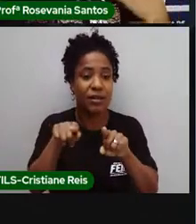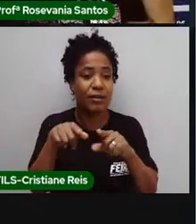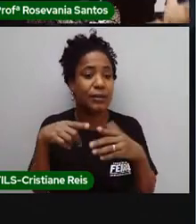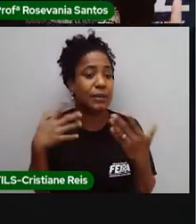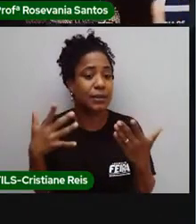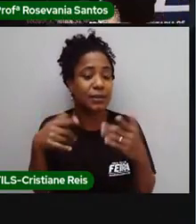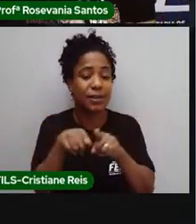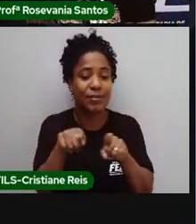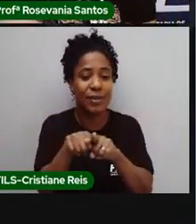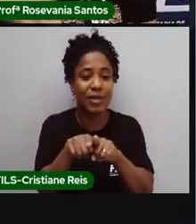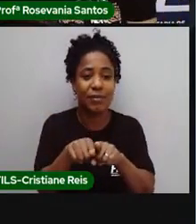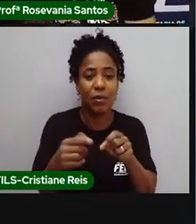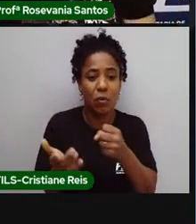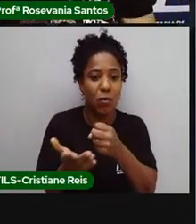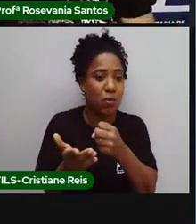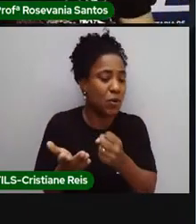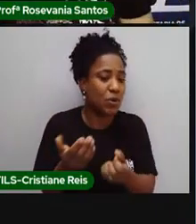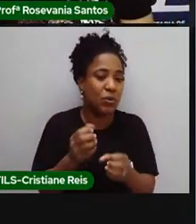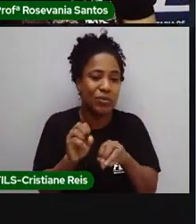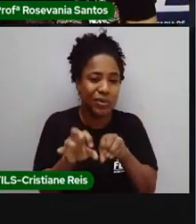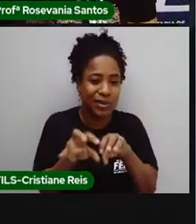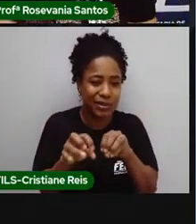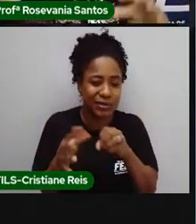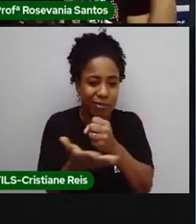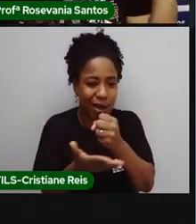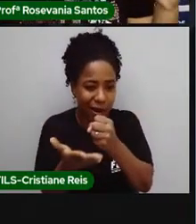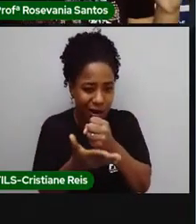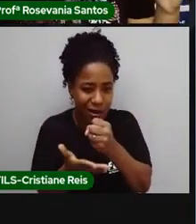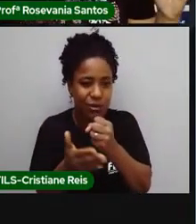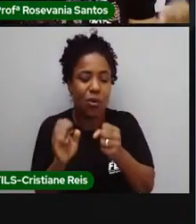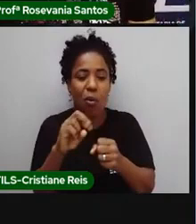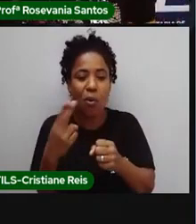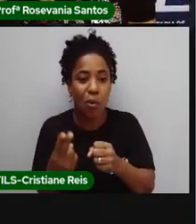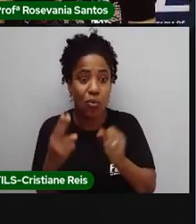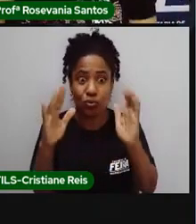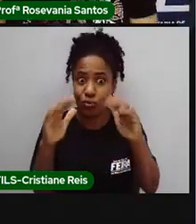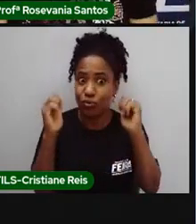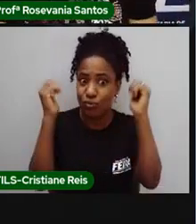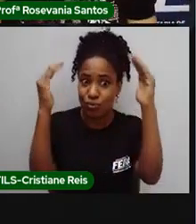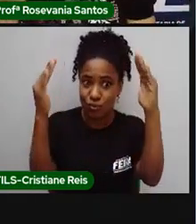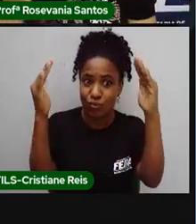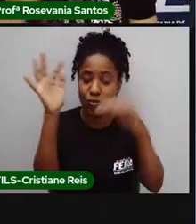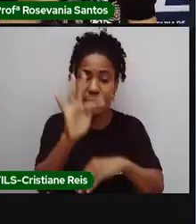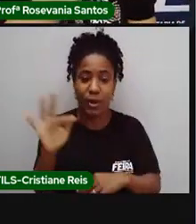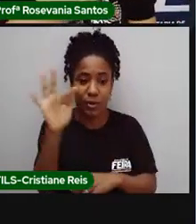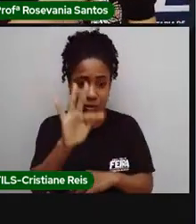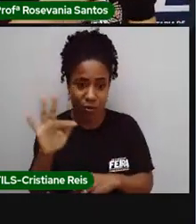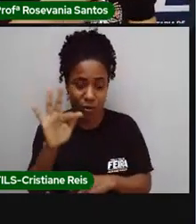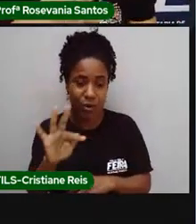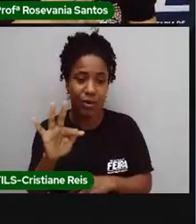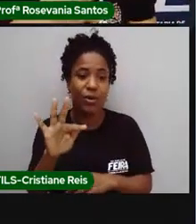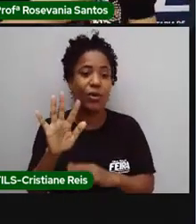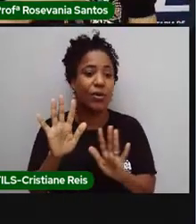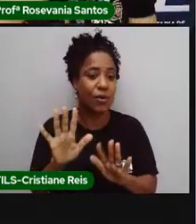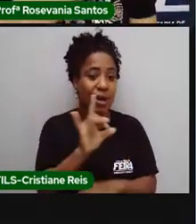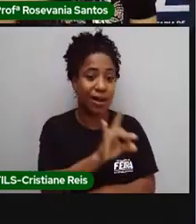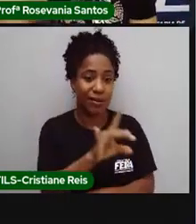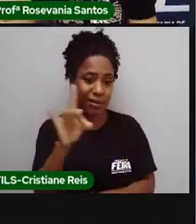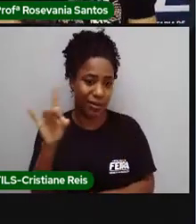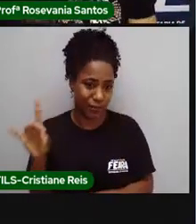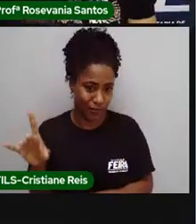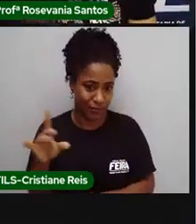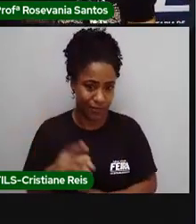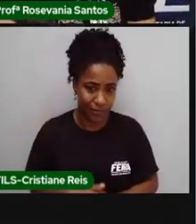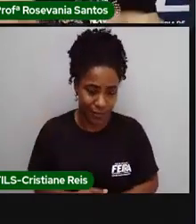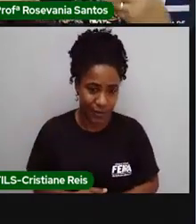assim, a sua formação básica, a formação de mundo superior. Então, você vai agilizando isso. Além de